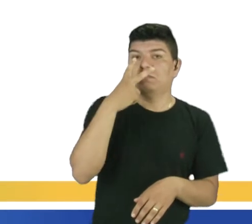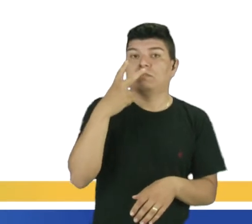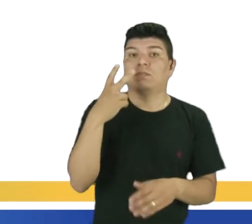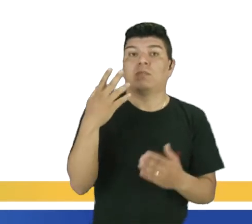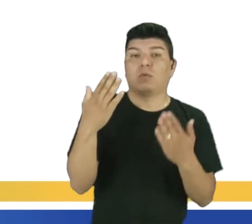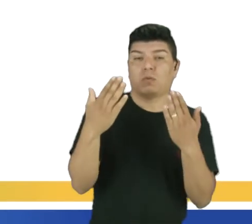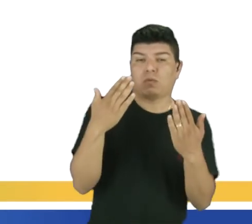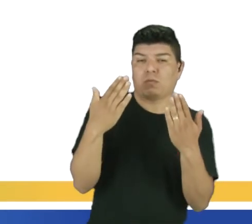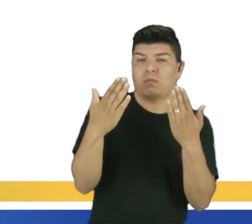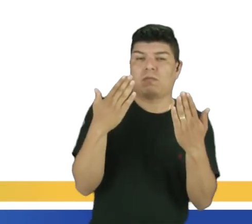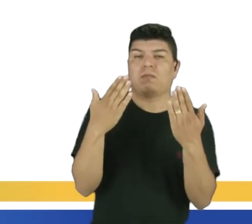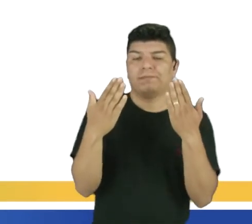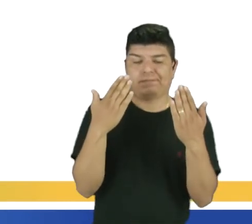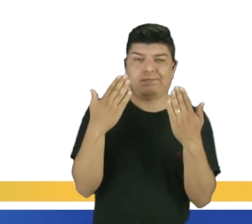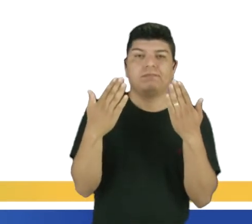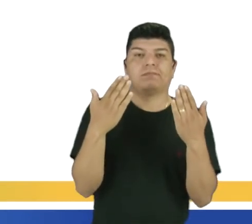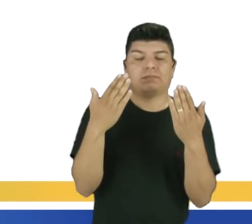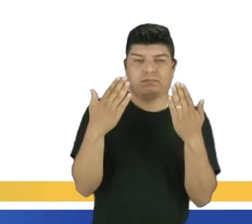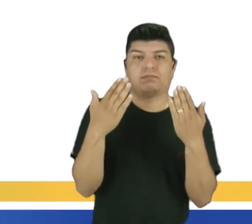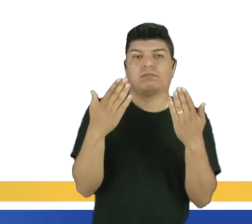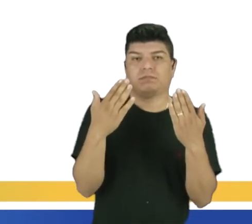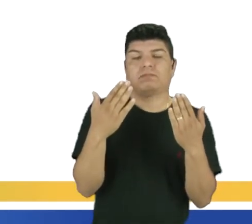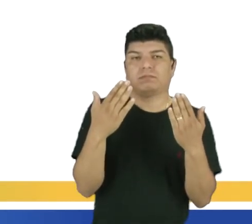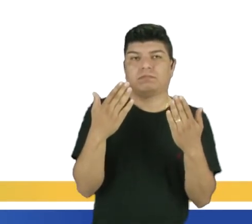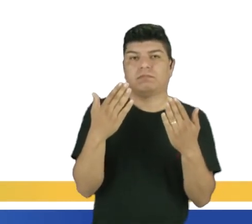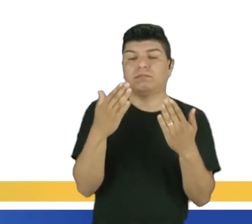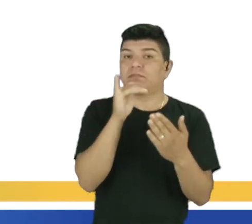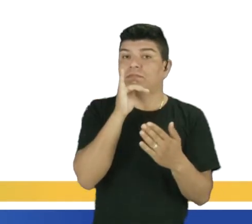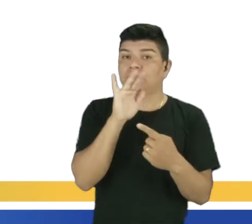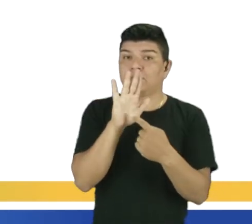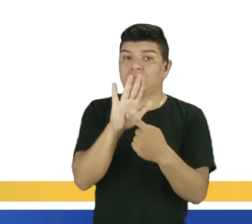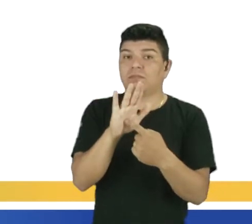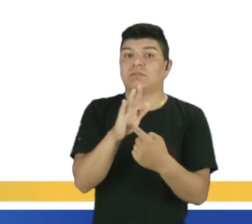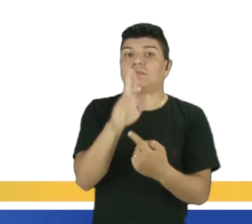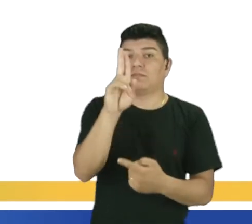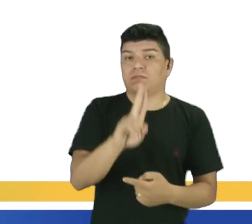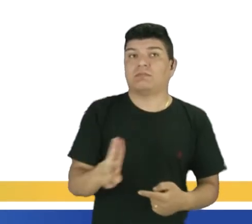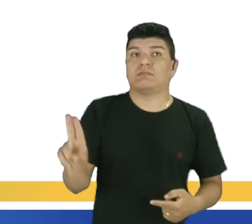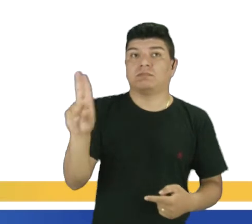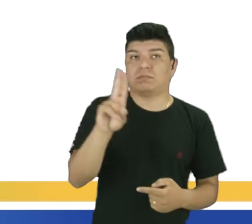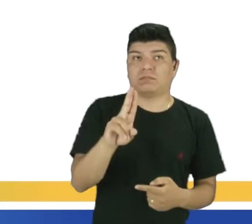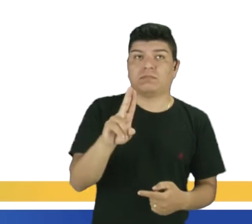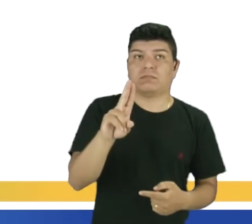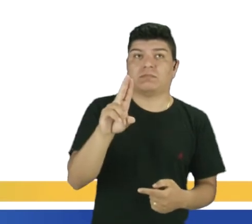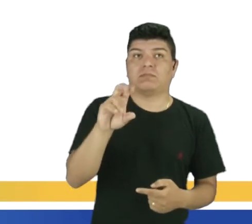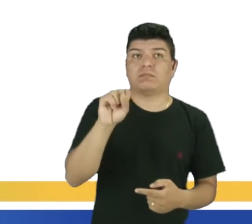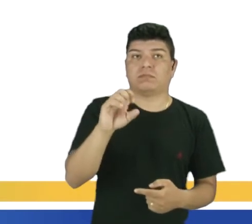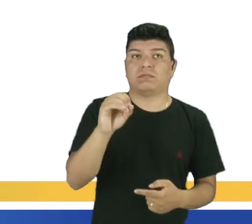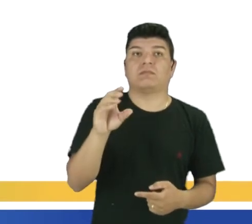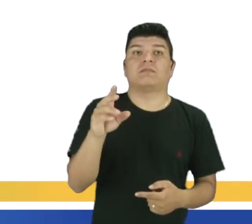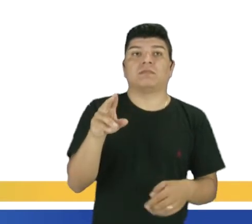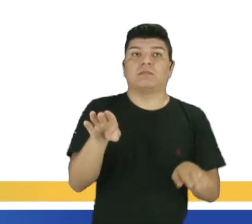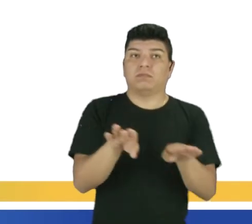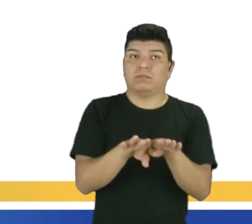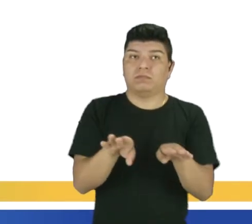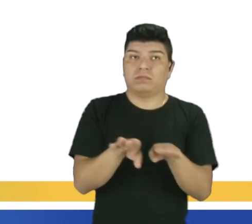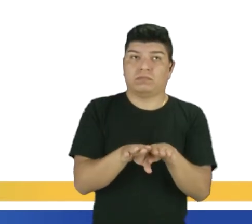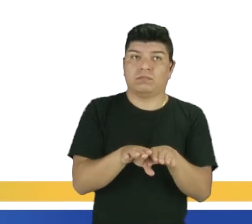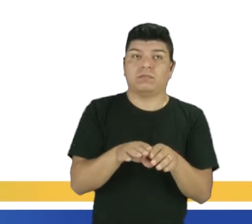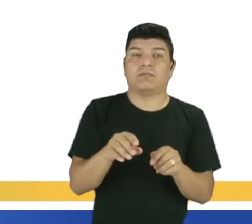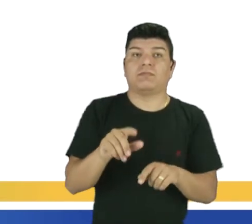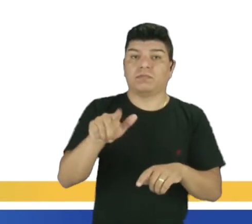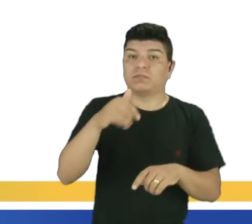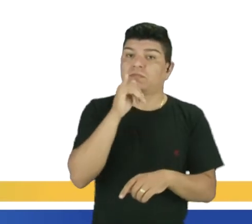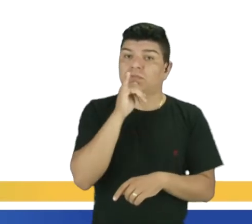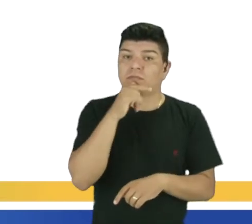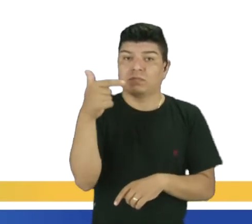fazendo uma comparação. E o segundo dezembro eu trouxe usando as, as. James is. As brave